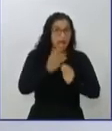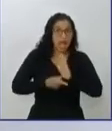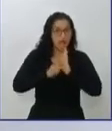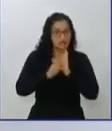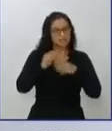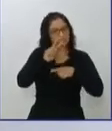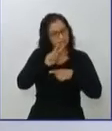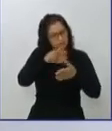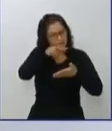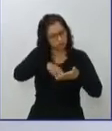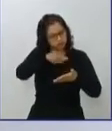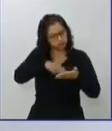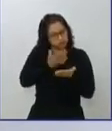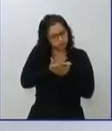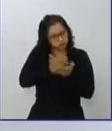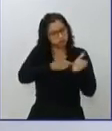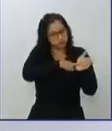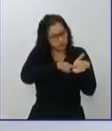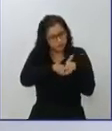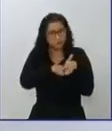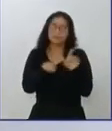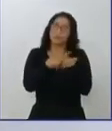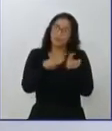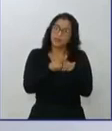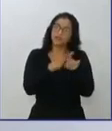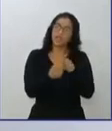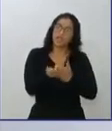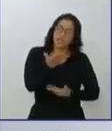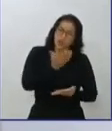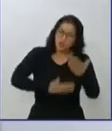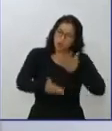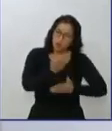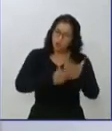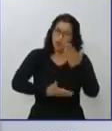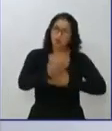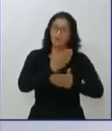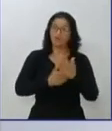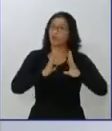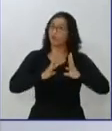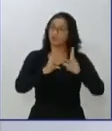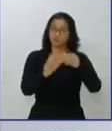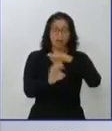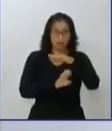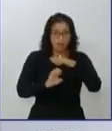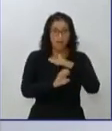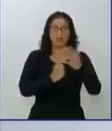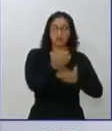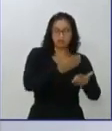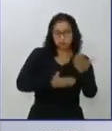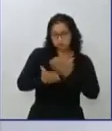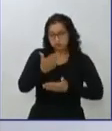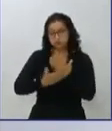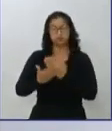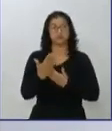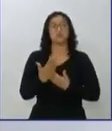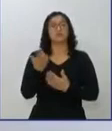dialogando com as categorias, comércio, serviço, agronegócio, para que a gente consiga reduzir a carga tributária. Isso vai acontecer. Sabe